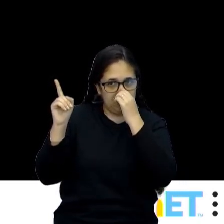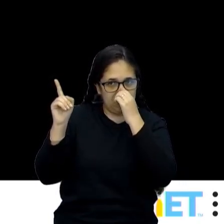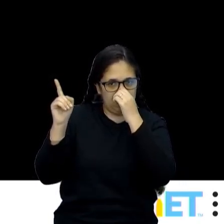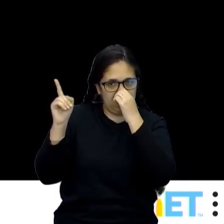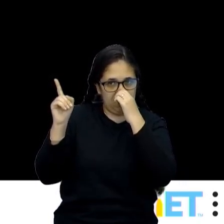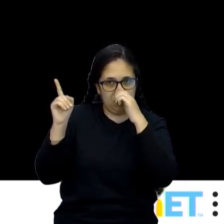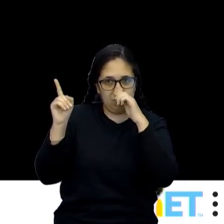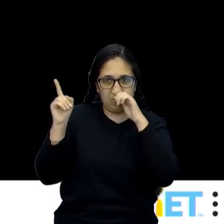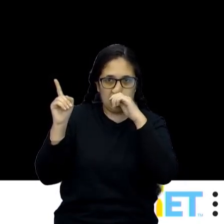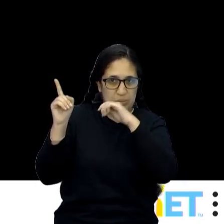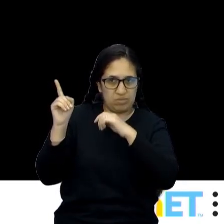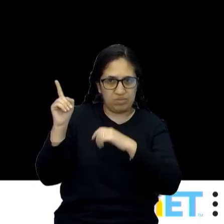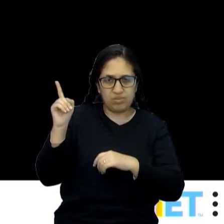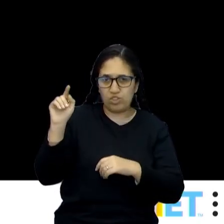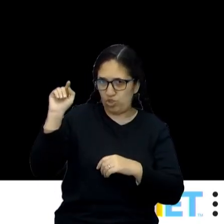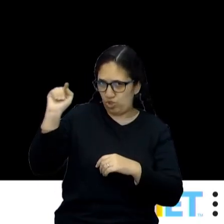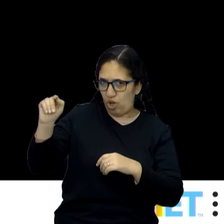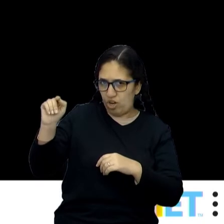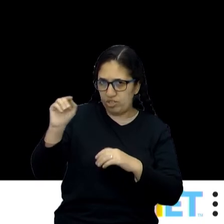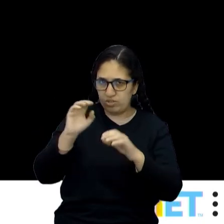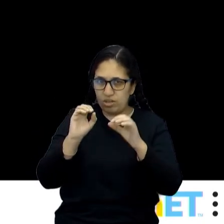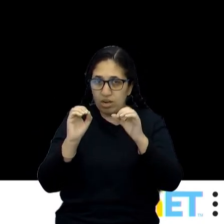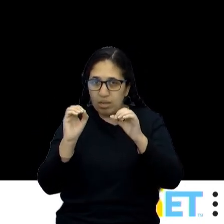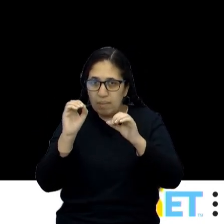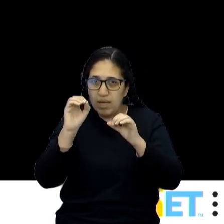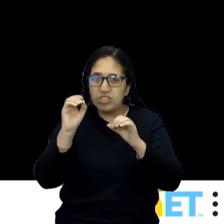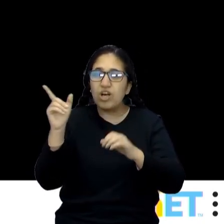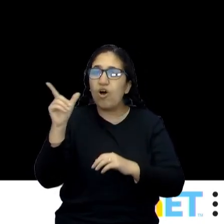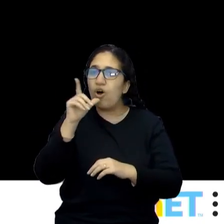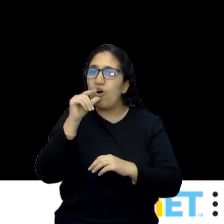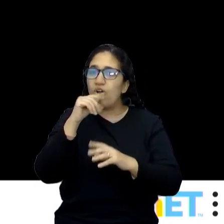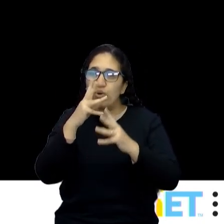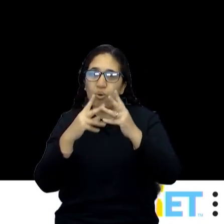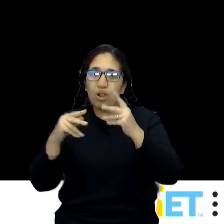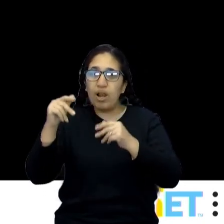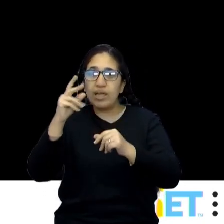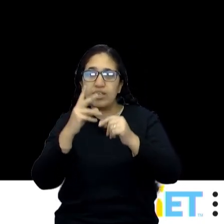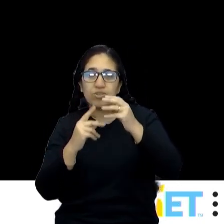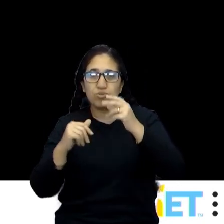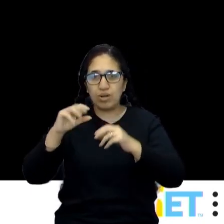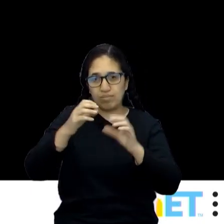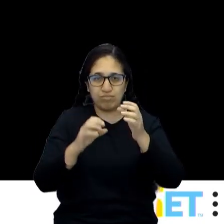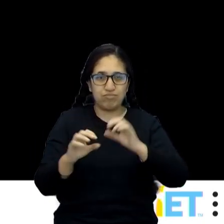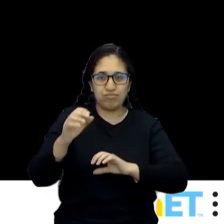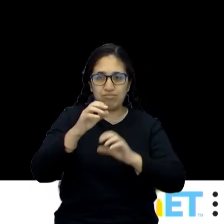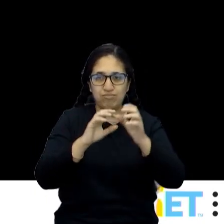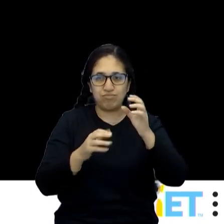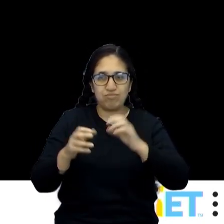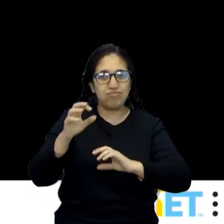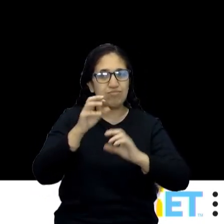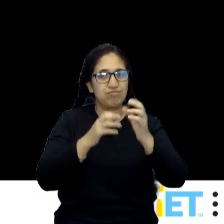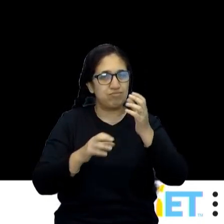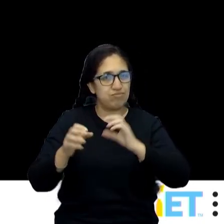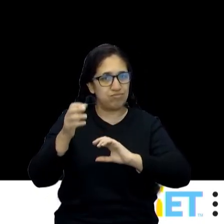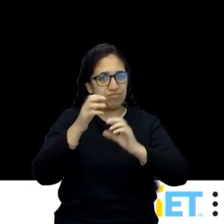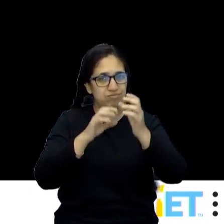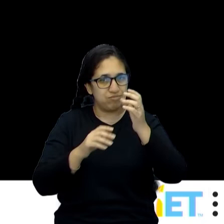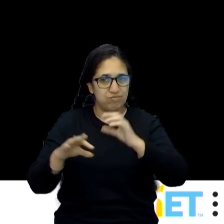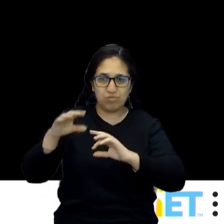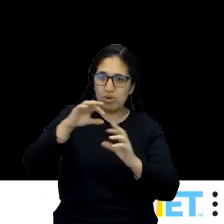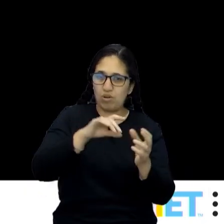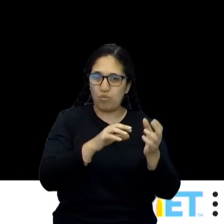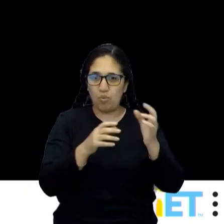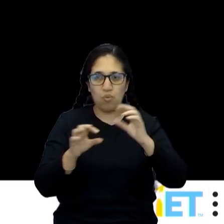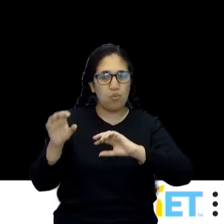sólido. Sólido, ela mexe pouco, olha lá o líquido, ó. Ela se movimenta um pouco mais, né? O líquido tem fluidez,